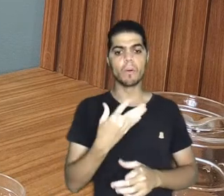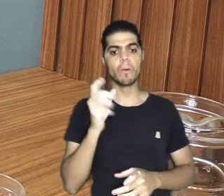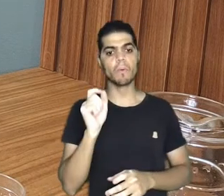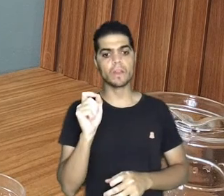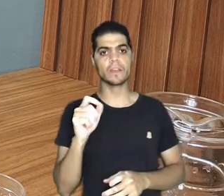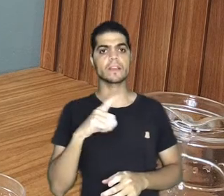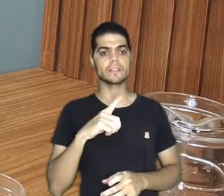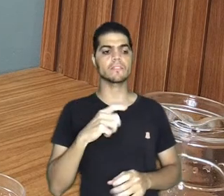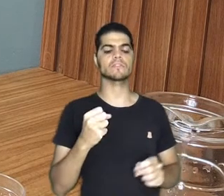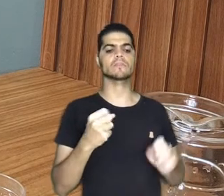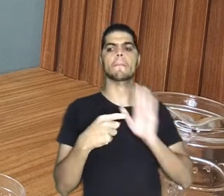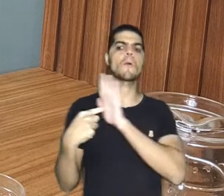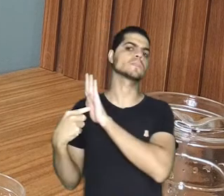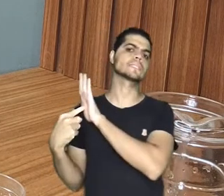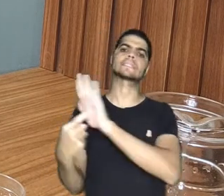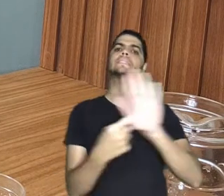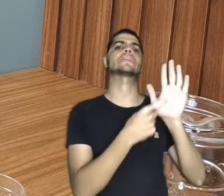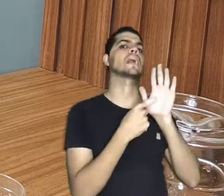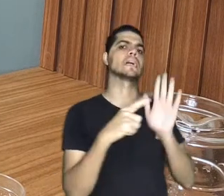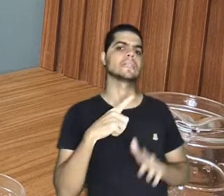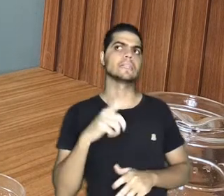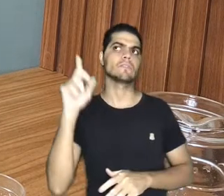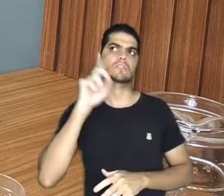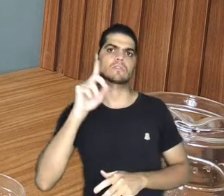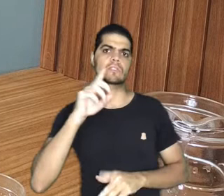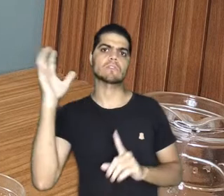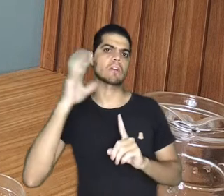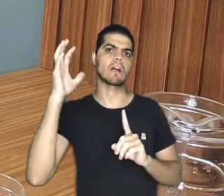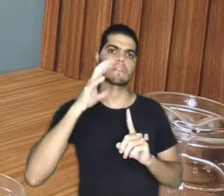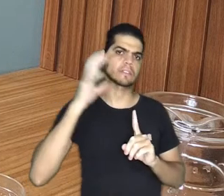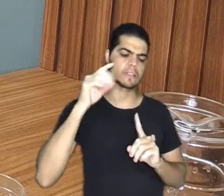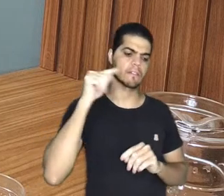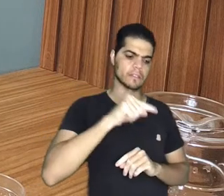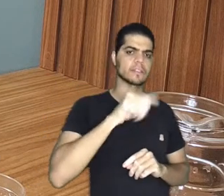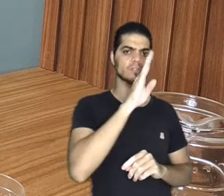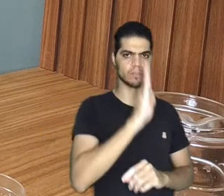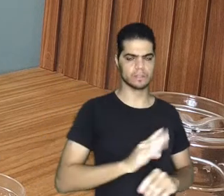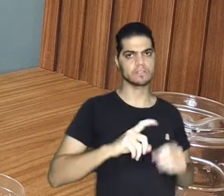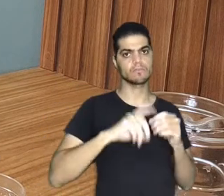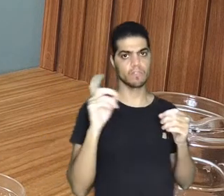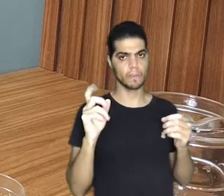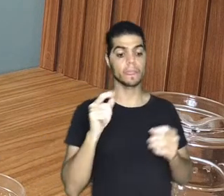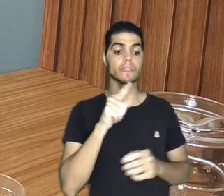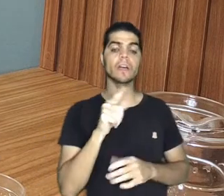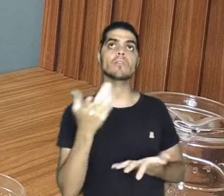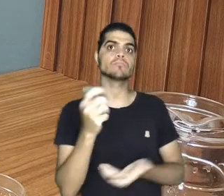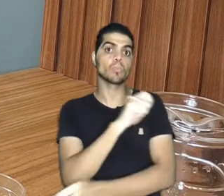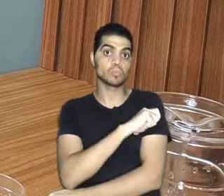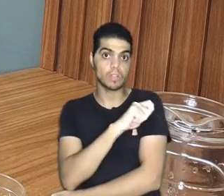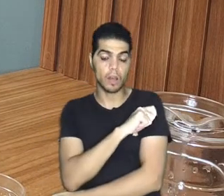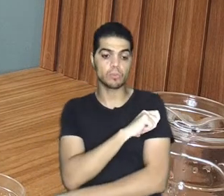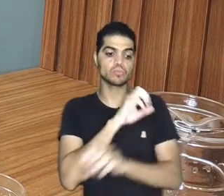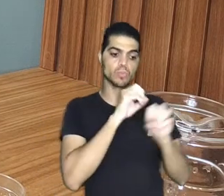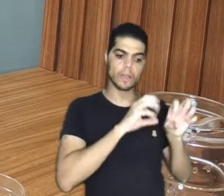escancarado a participação americana, a influência americana na nossa independência. Eu trabalho isso com os meninos mais ou menos,